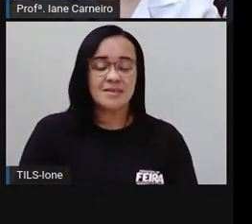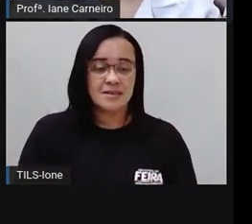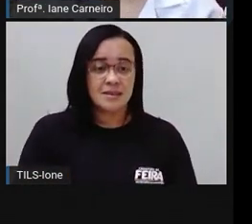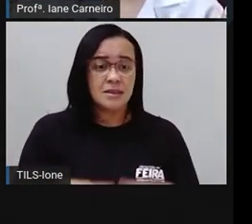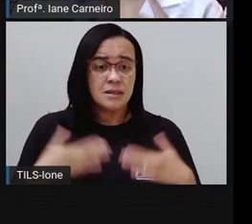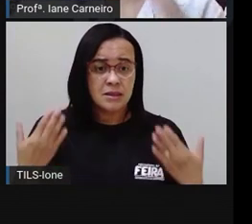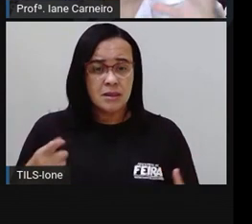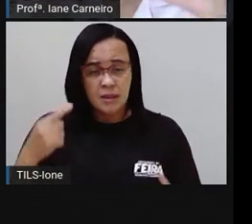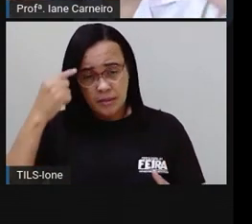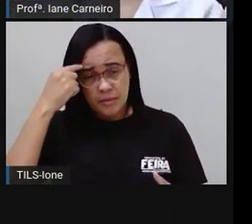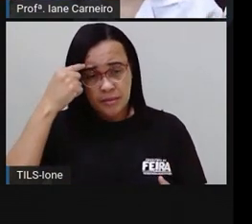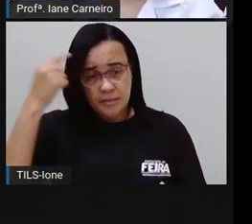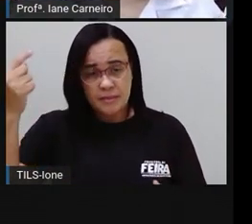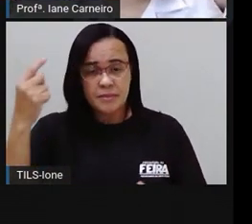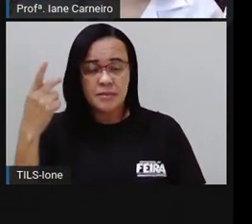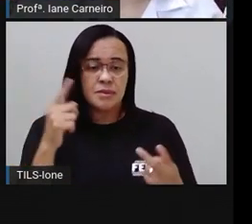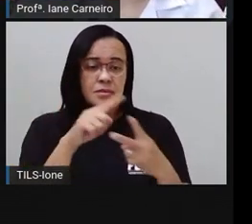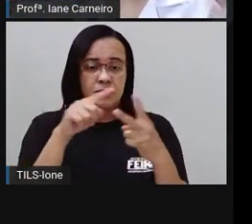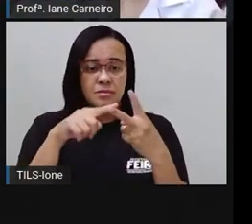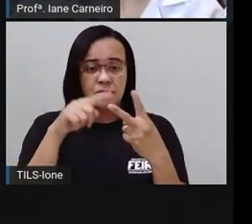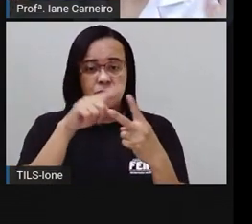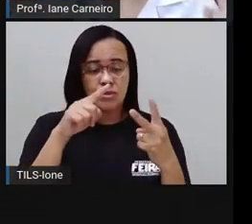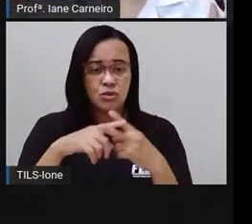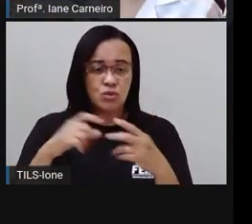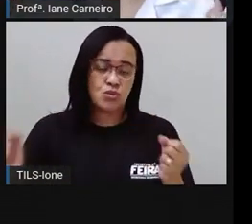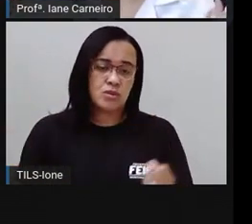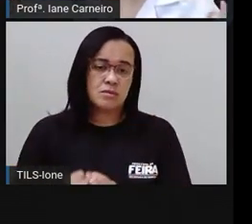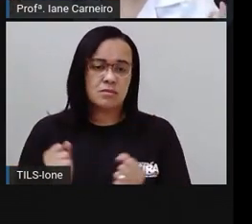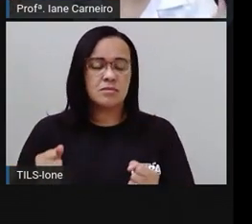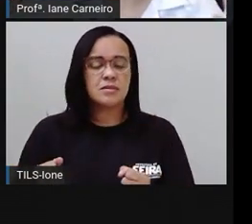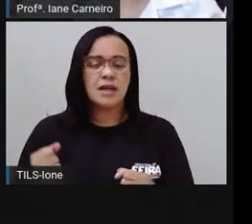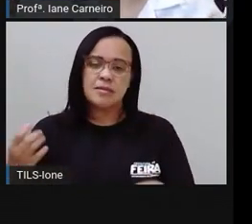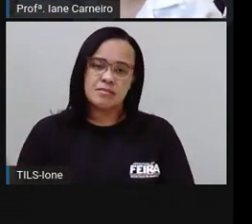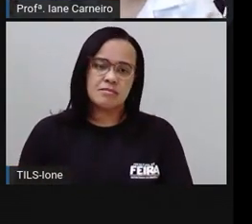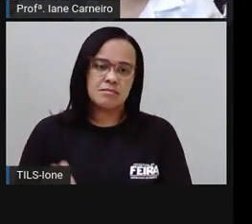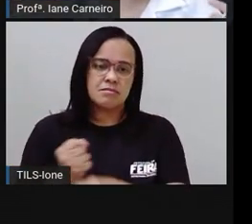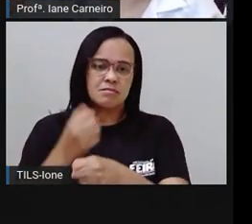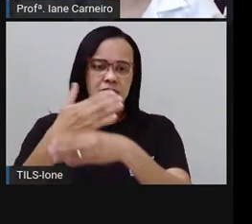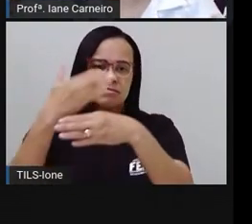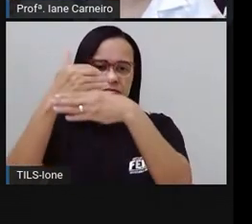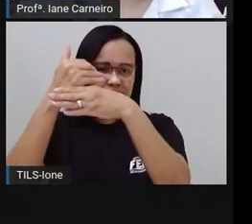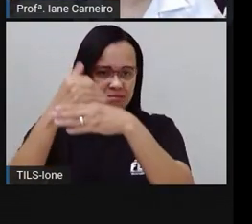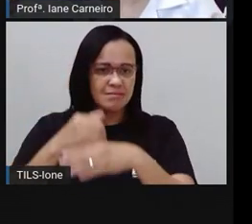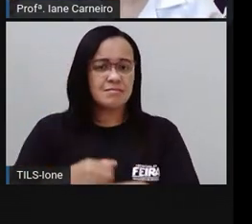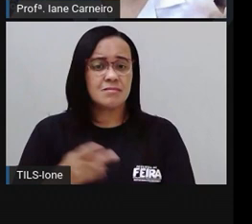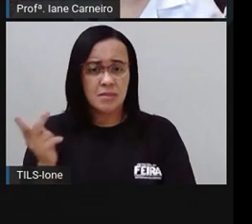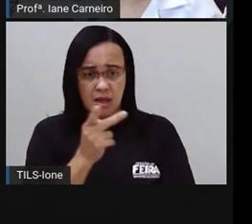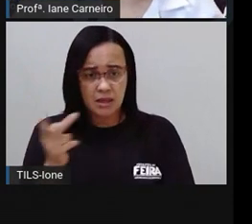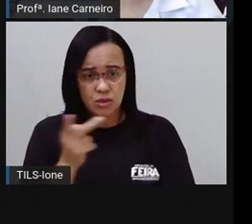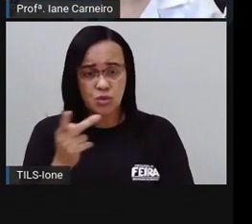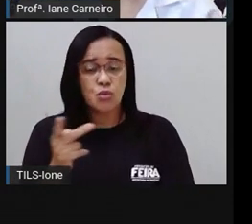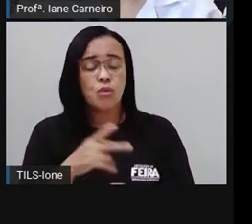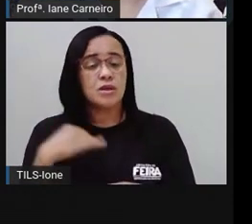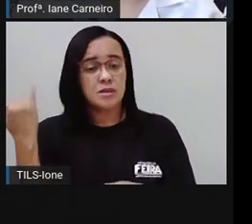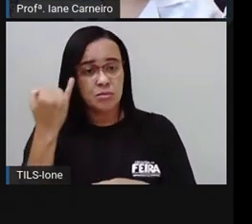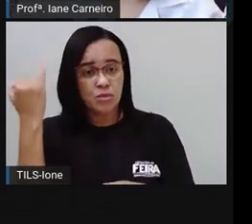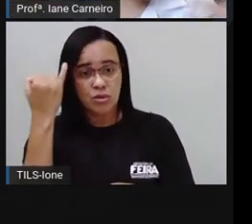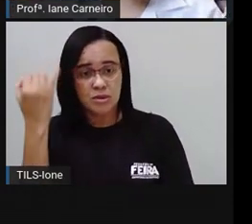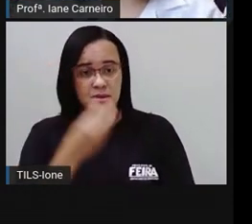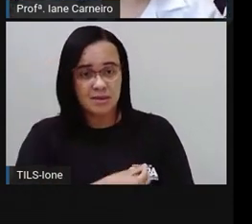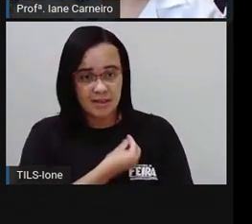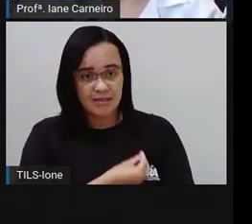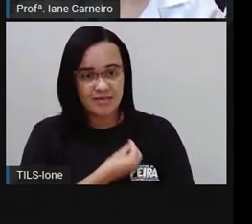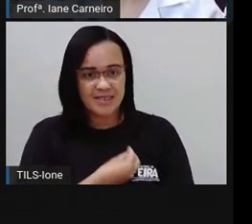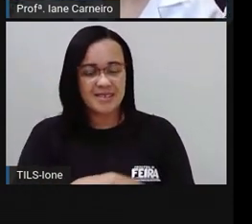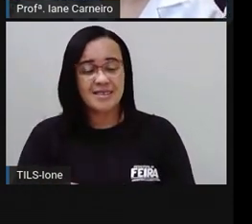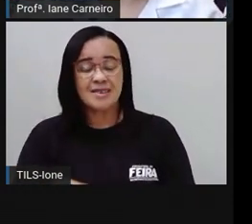pensar um pouquinho nessas duas construções que fazem parte de nossas vidas, né? A gente viu que o Duende, no final das contas, ele viu que ele